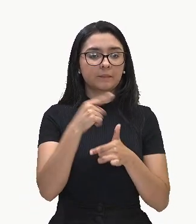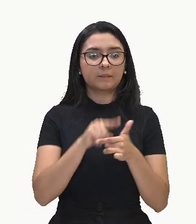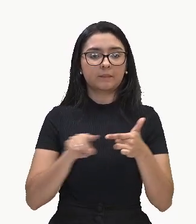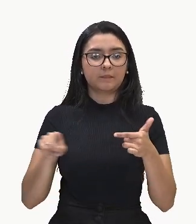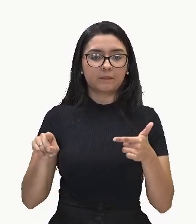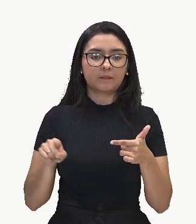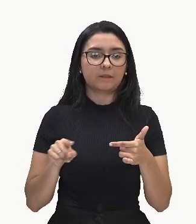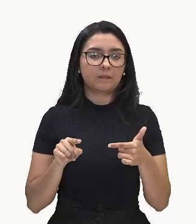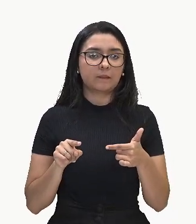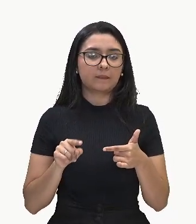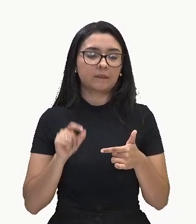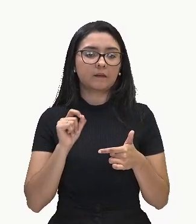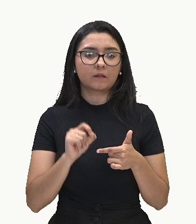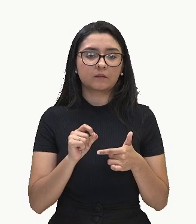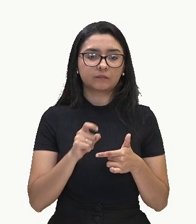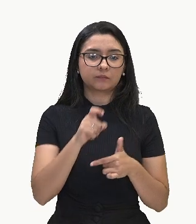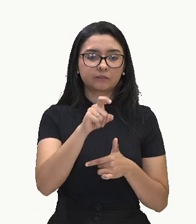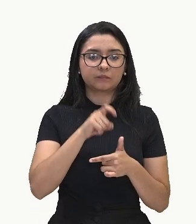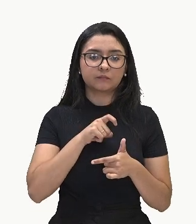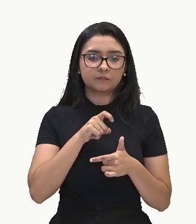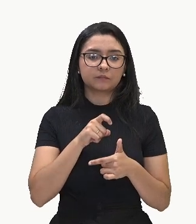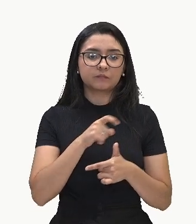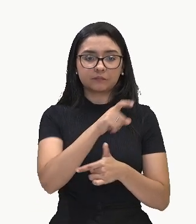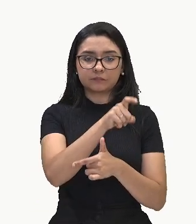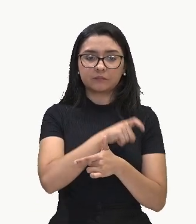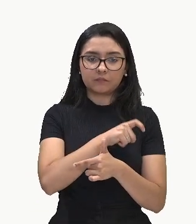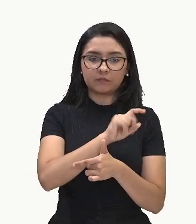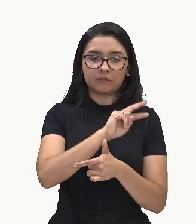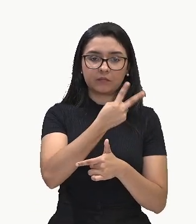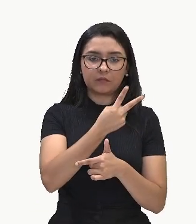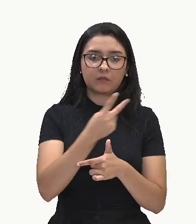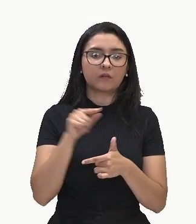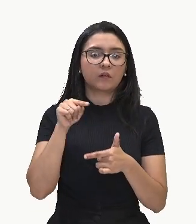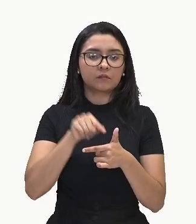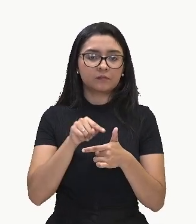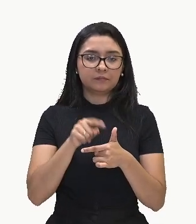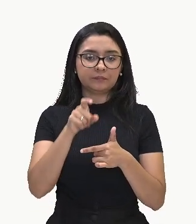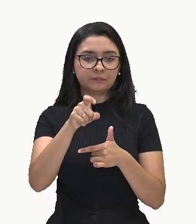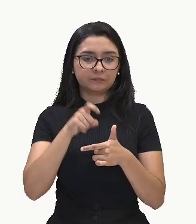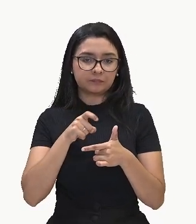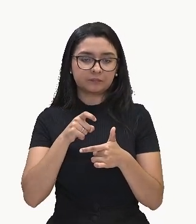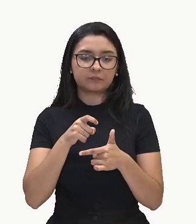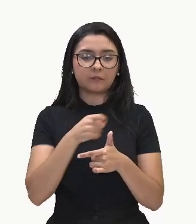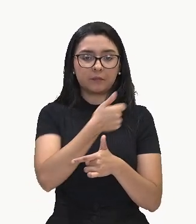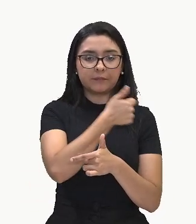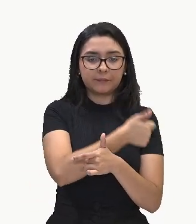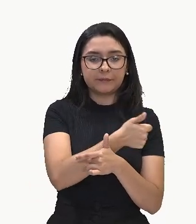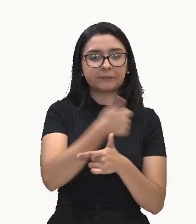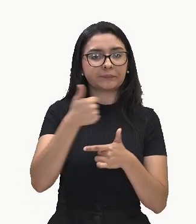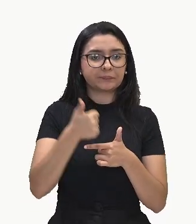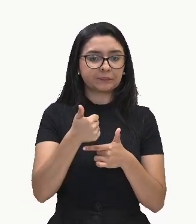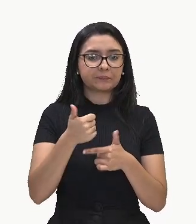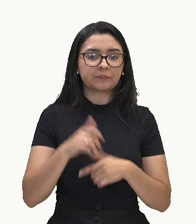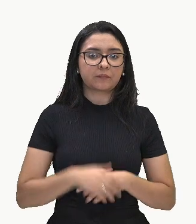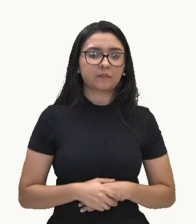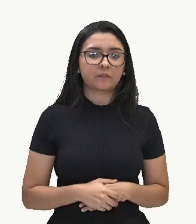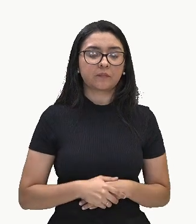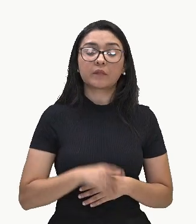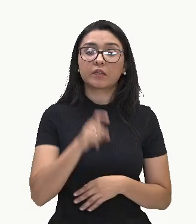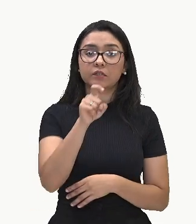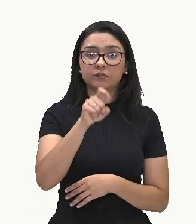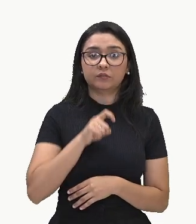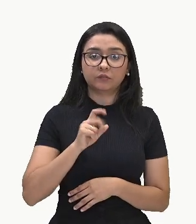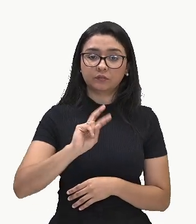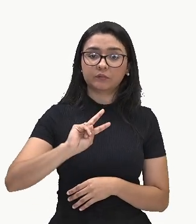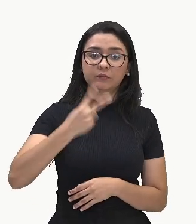termo do meu dividendo pelo meu primeiro termo do meu divisor. Então, se eu dividir X ao quadrado